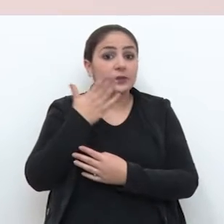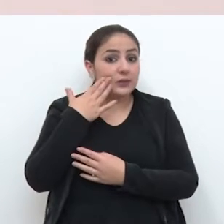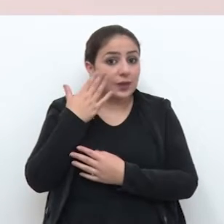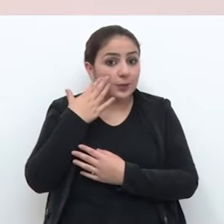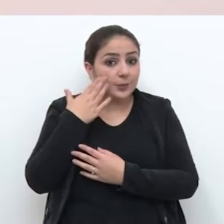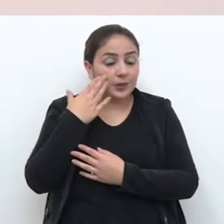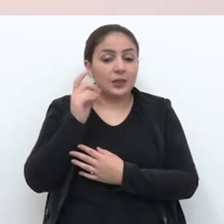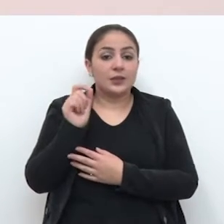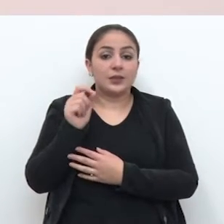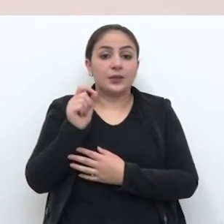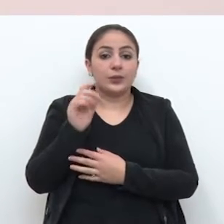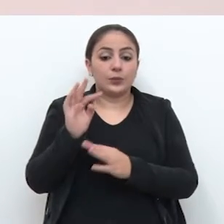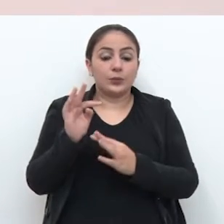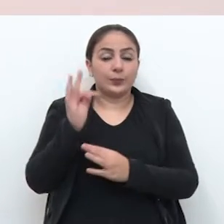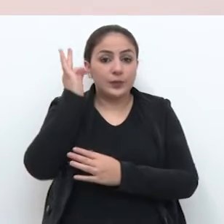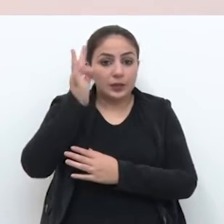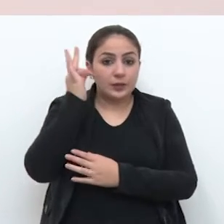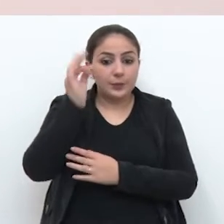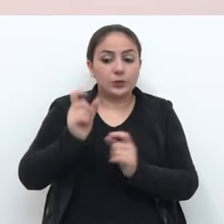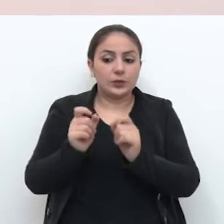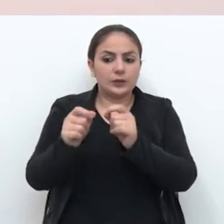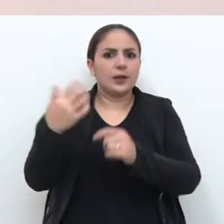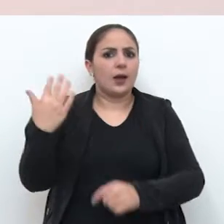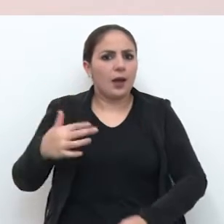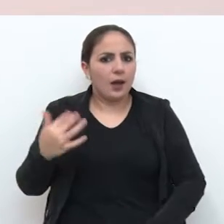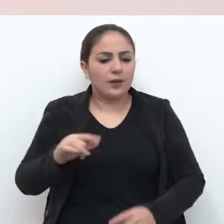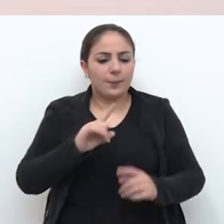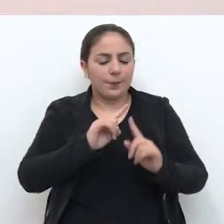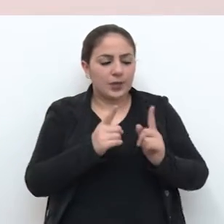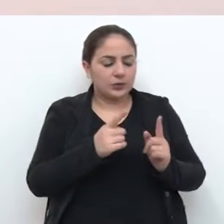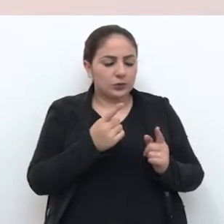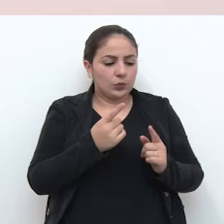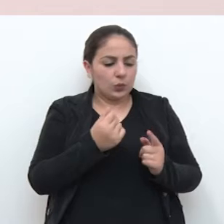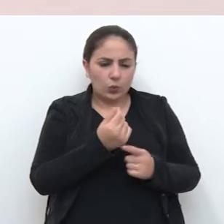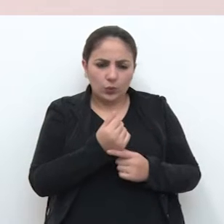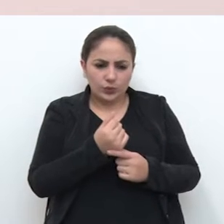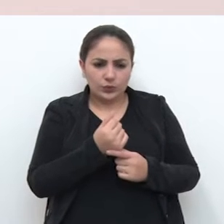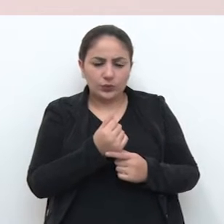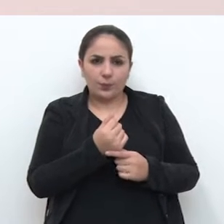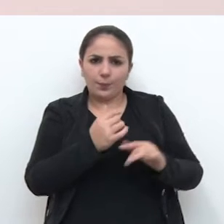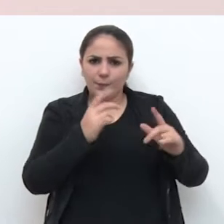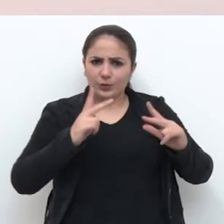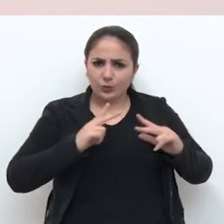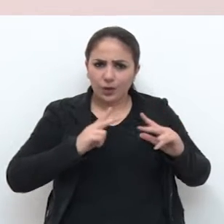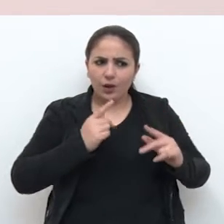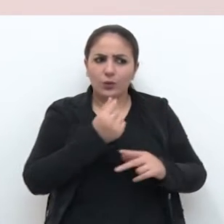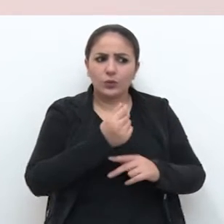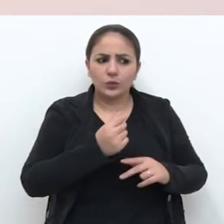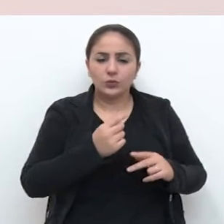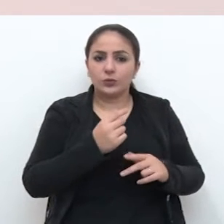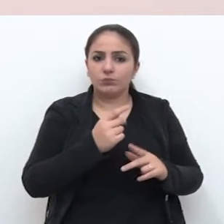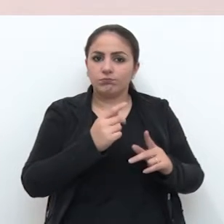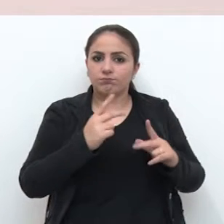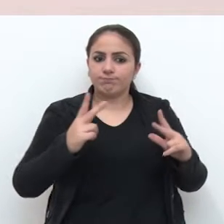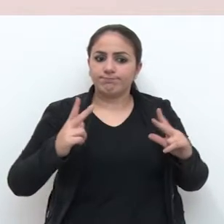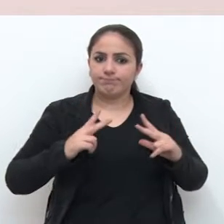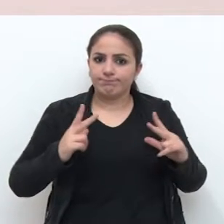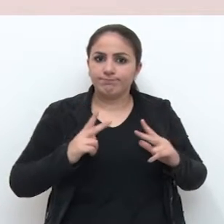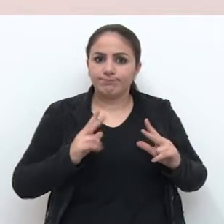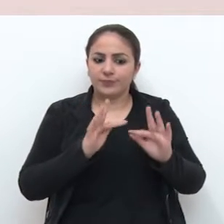tratamento do câncer é um tratamento caro, mas um custo pessoal, um custo familiar, um sofrimento muito grande.